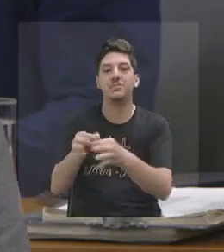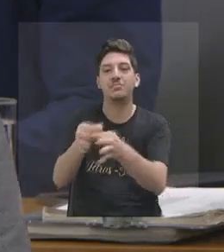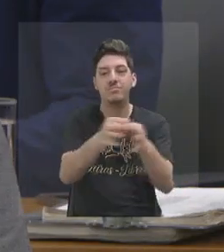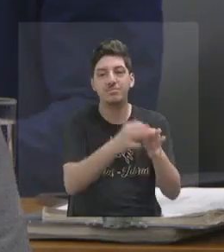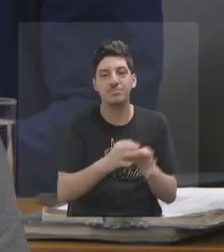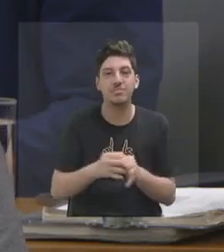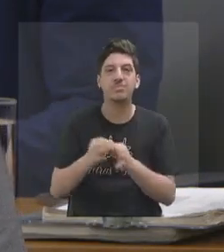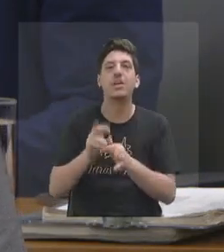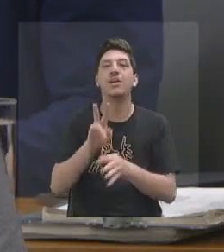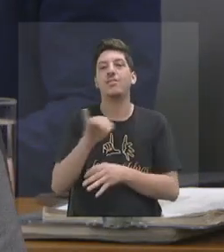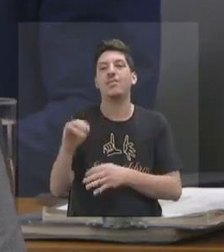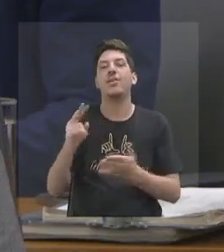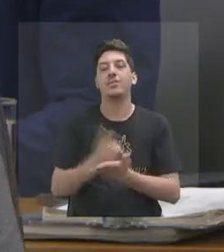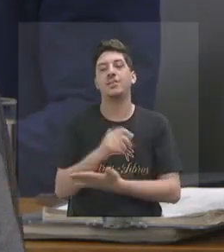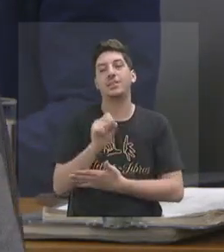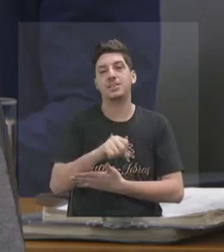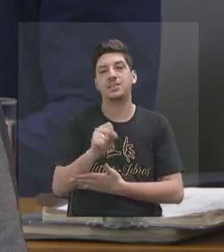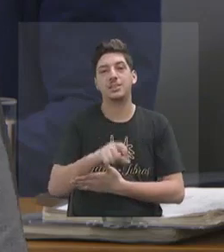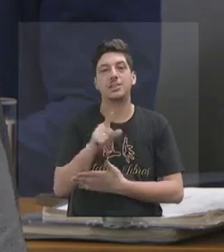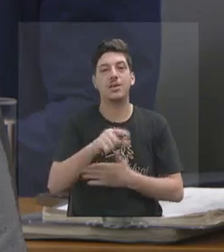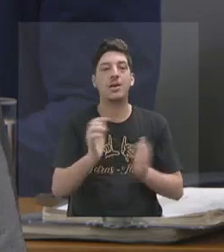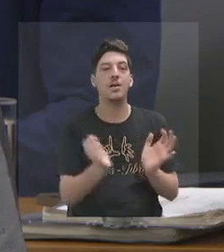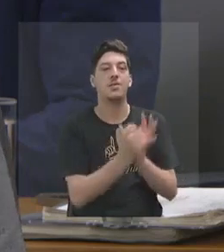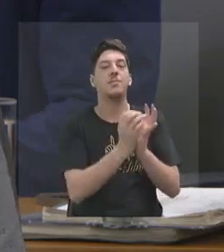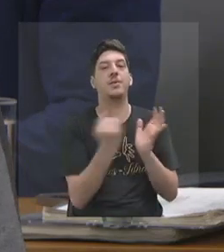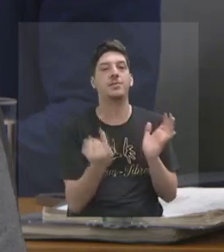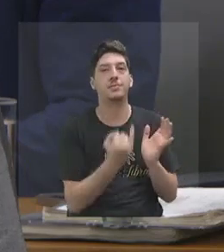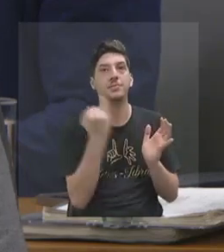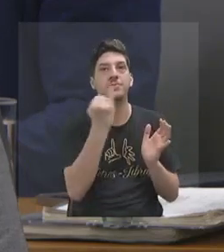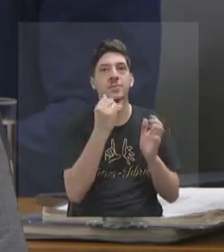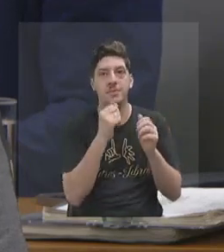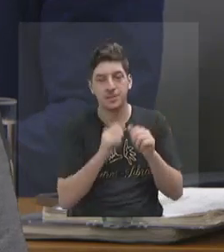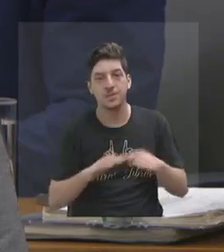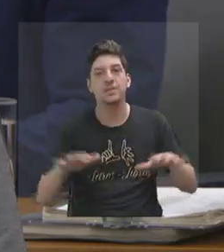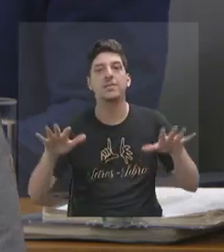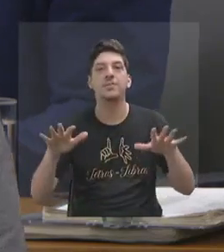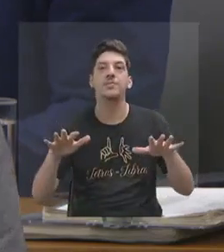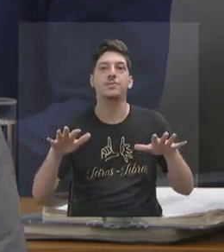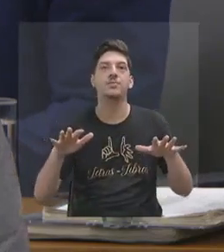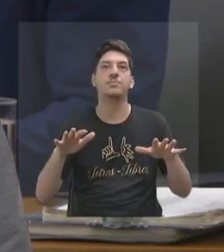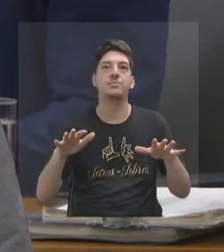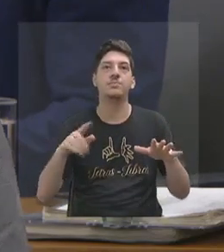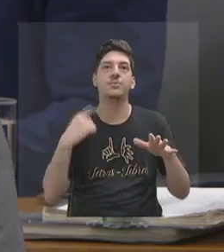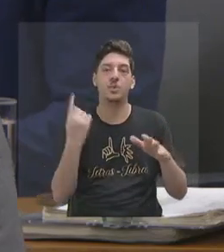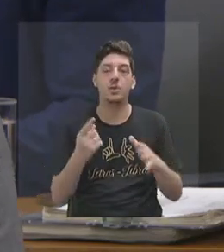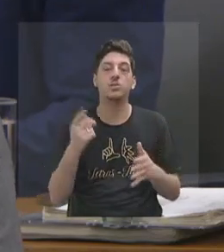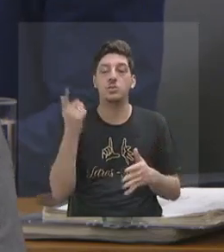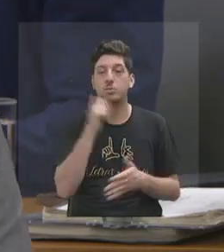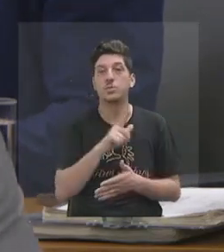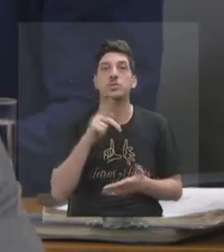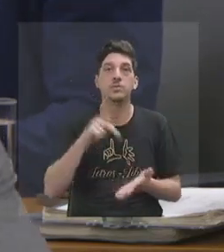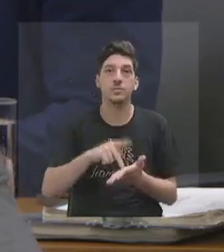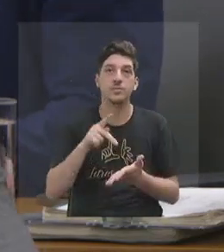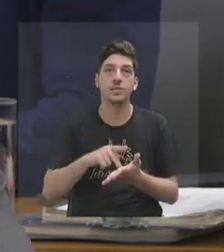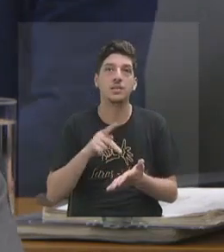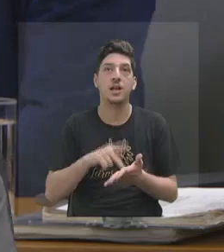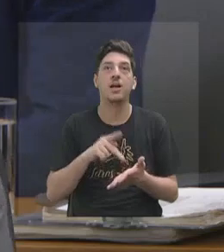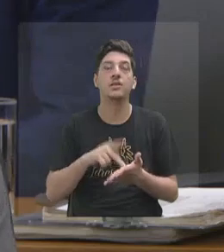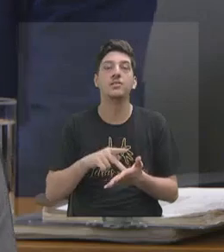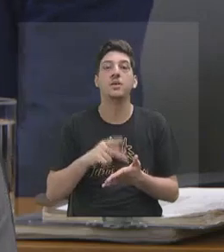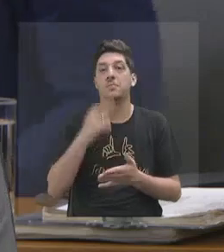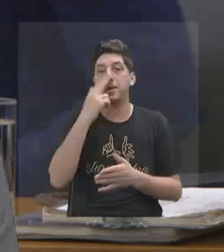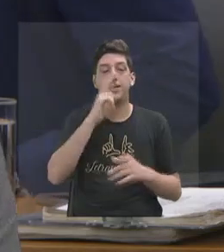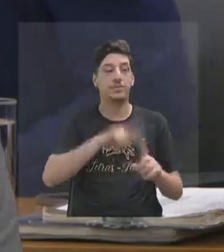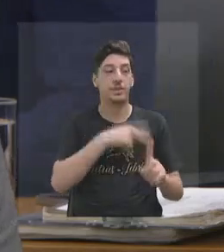Então, é uma peça do fator interiorização que efetivamente realmente leva, mais do que vai dobrar,